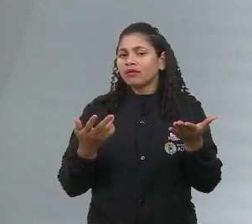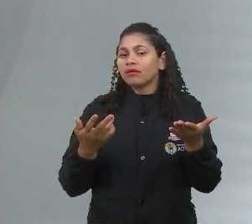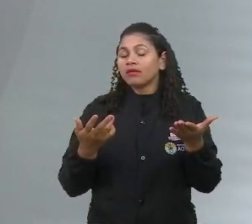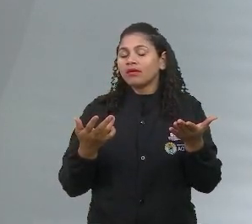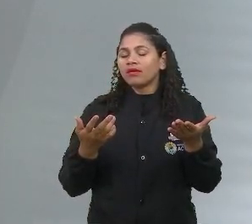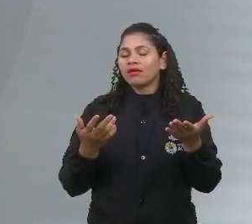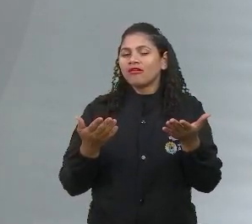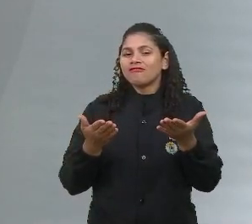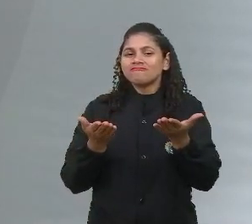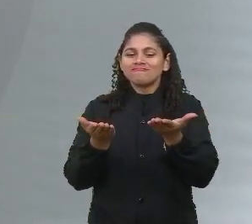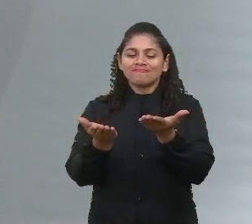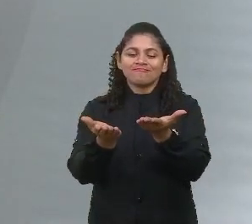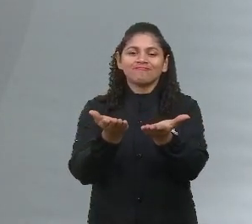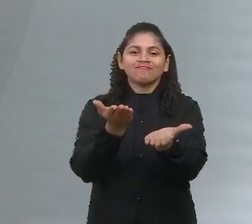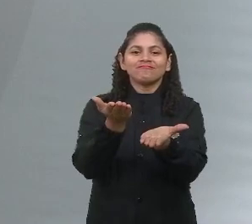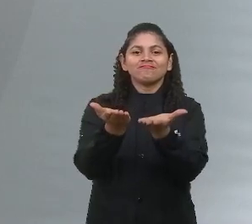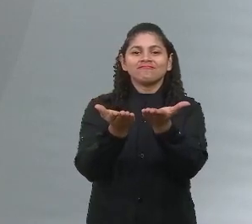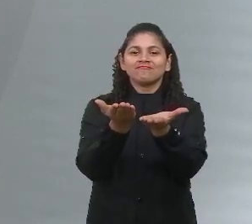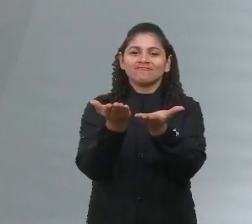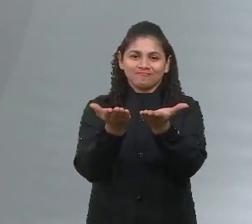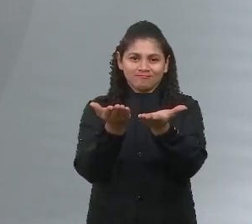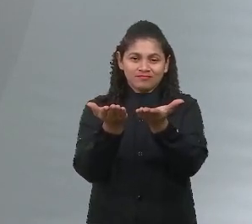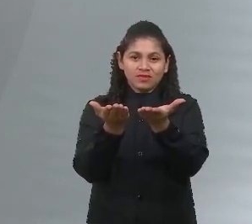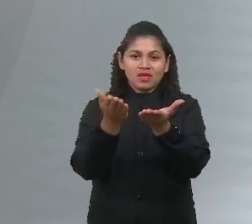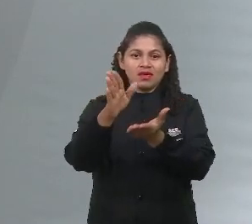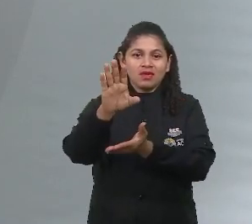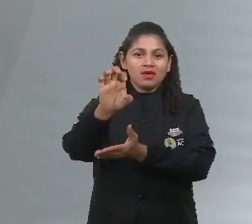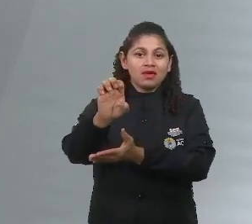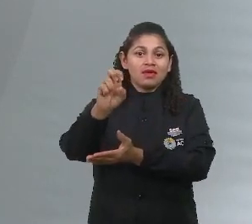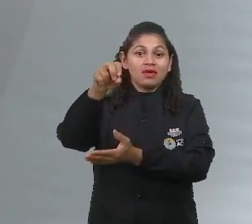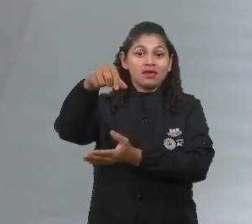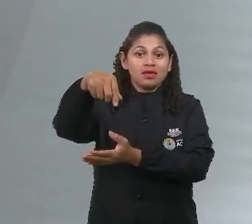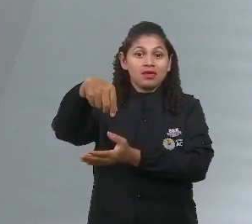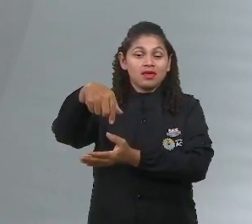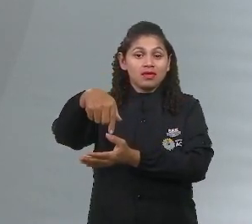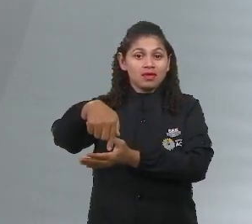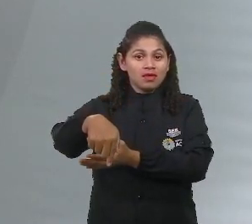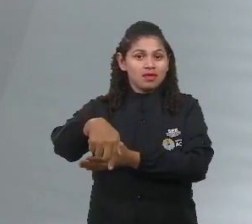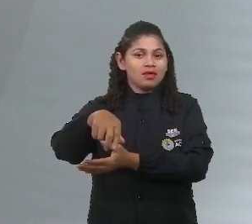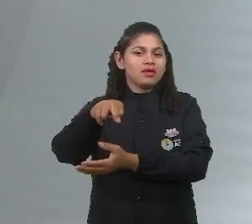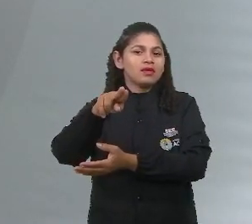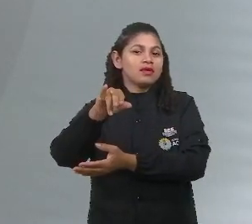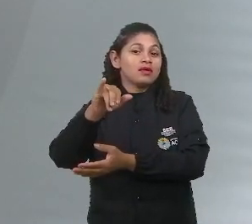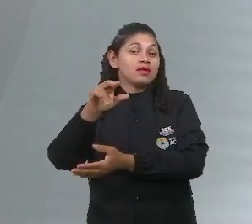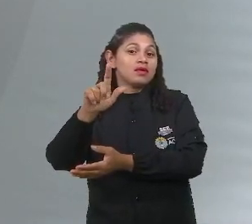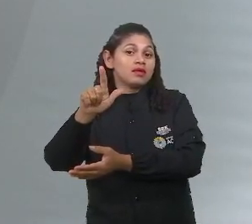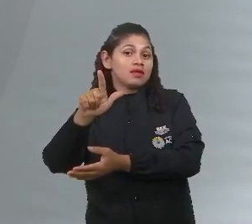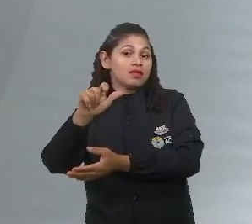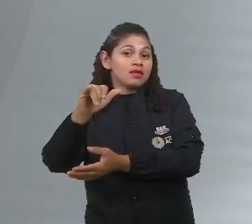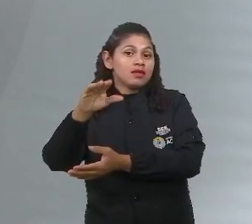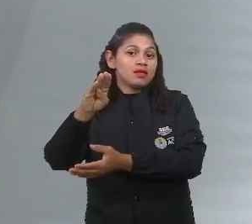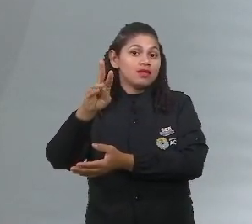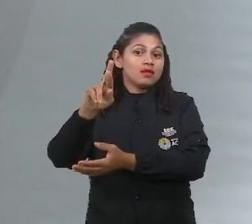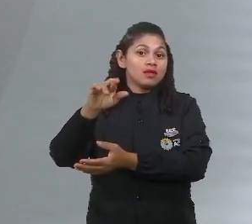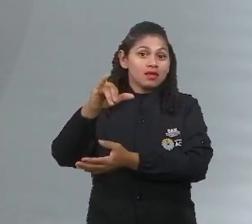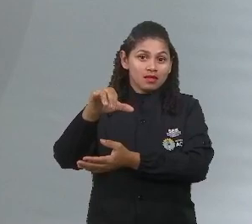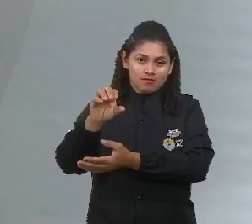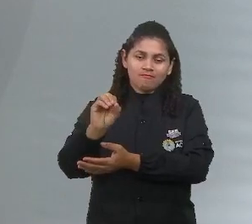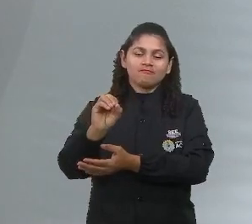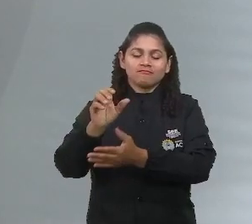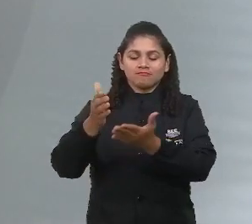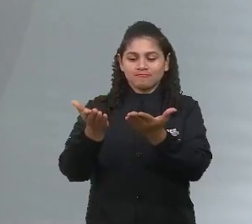Equilíbrio. Não fala mais equilíbrio. Eu quero manter a homeostase. Ou seja, eu preciso manter o equilíbrio. Se eu estou